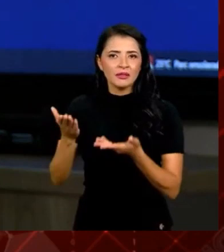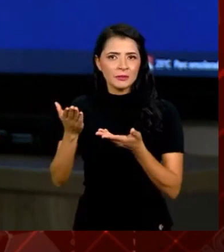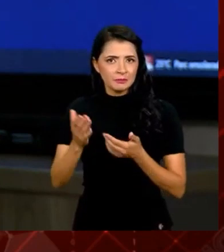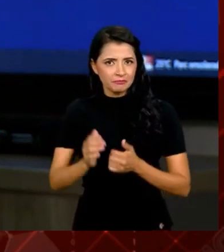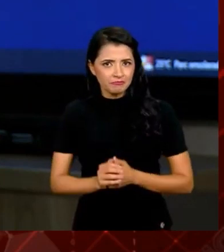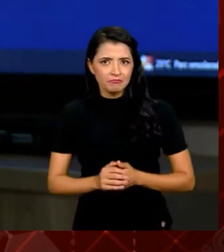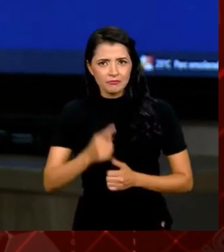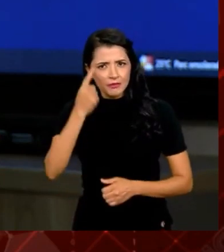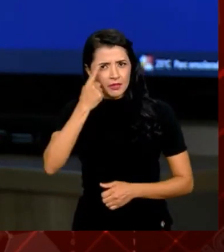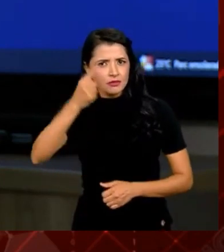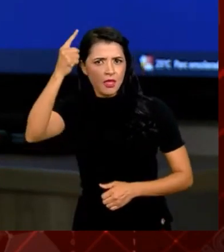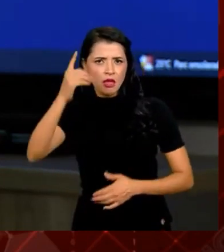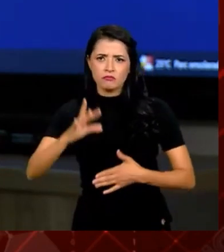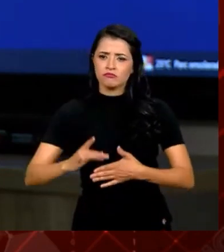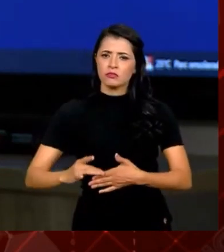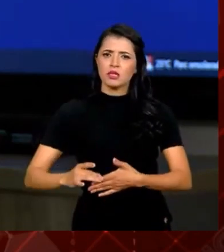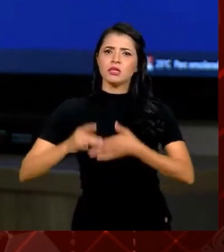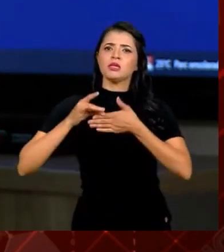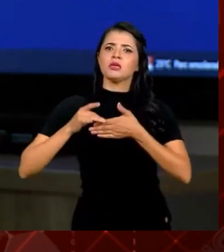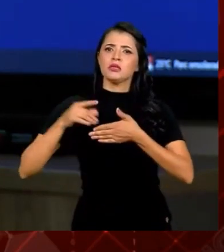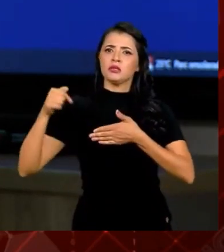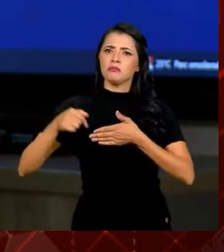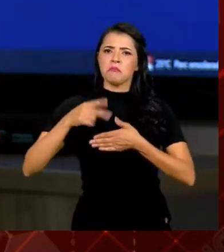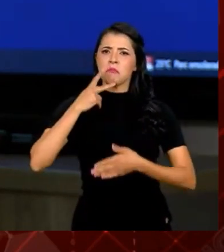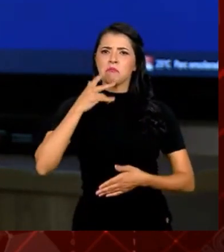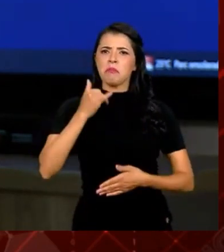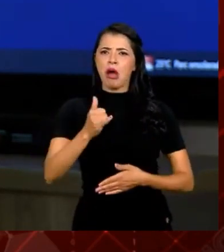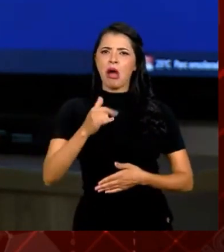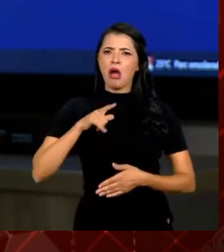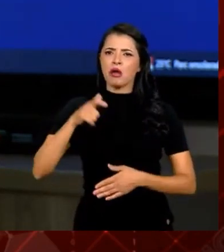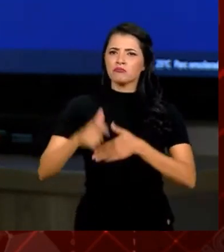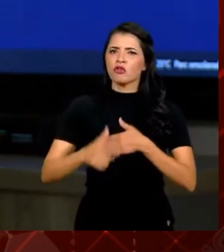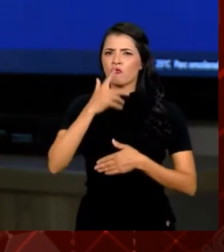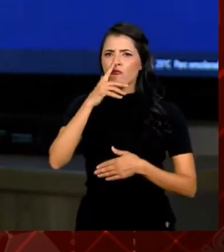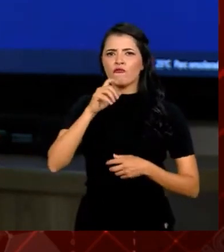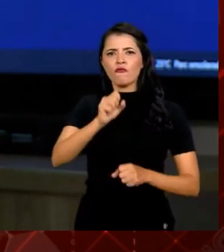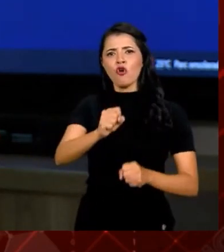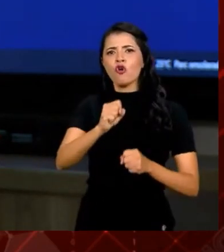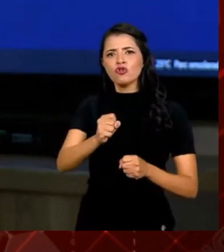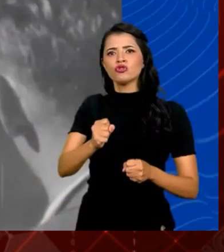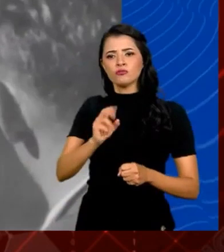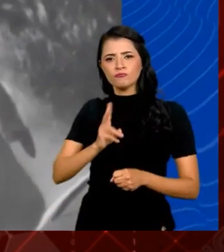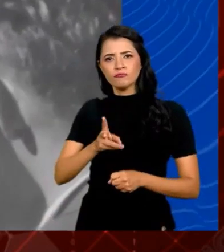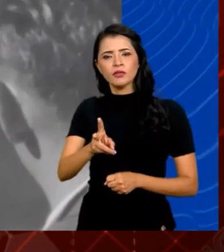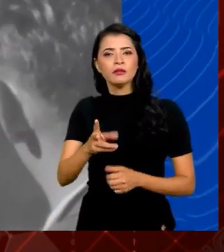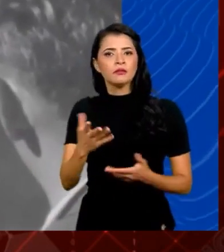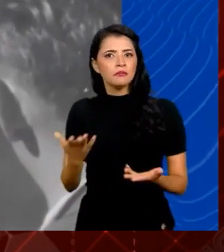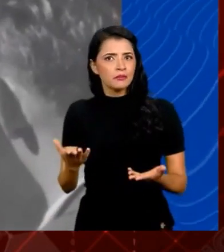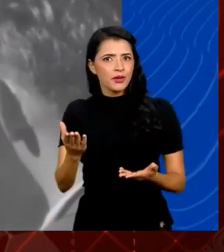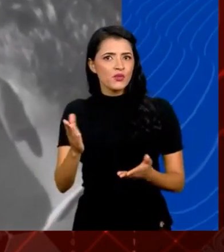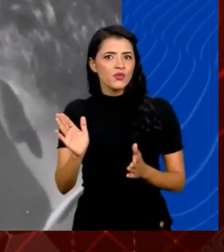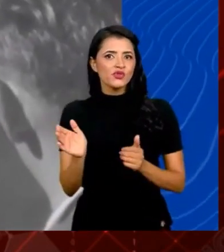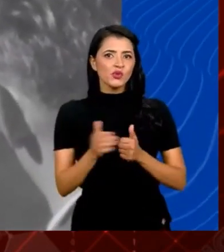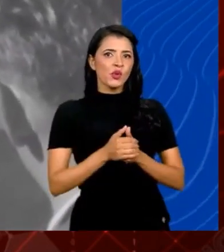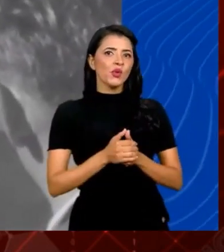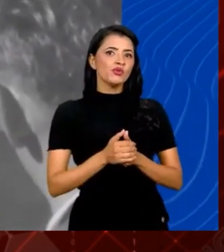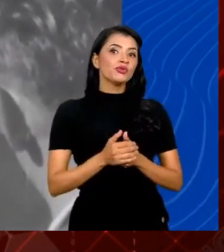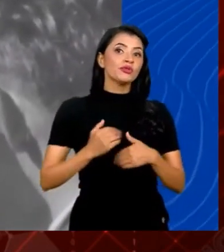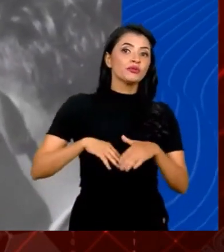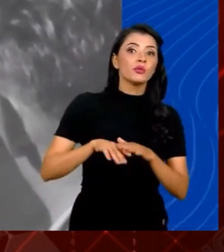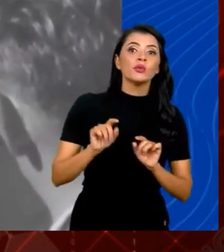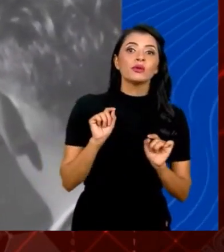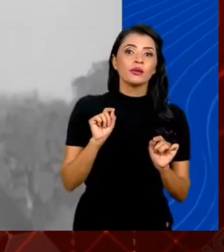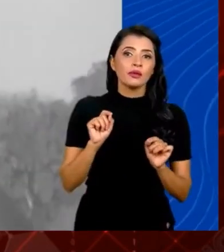representam essa ideia do líder que é o pai, que é o sujeito que vai levar à frente. O que se tenta esconder embaixo do